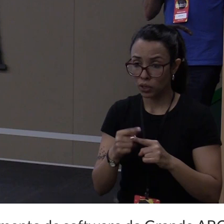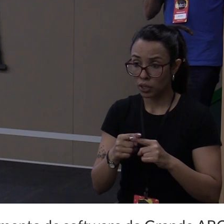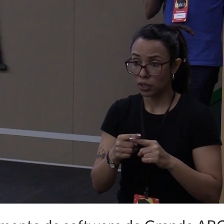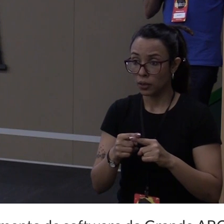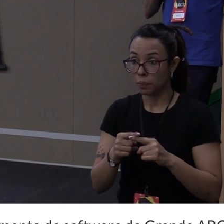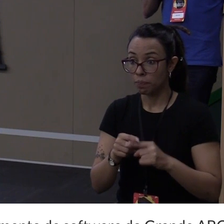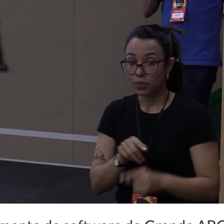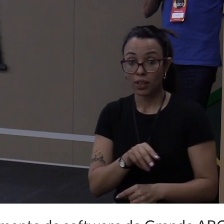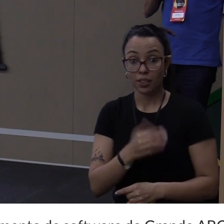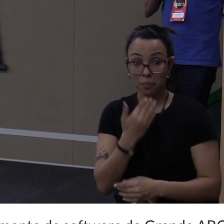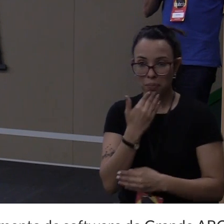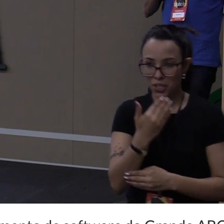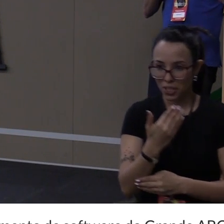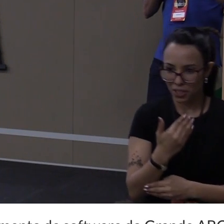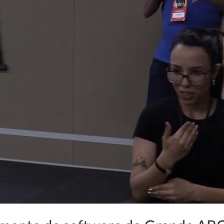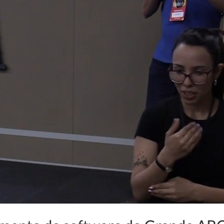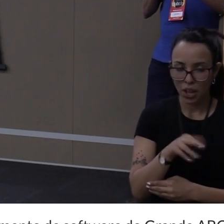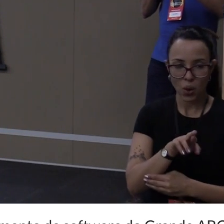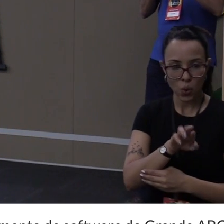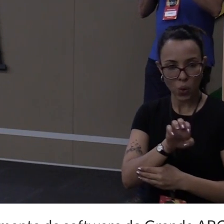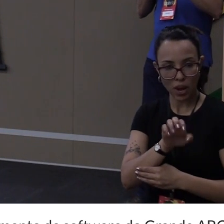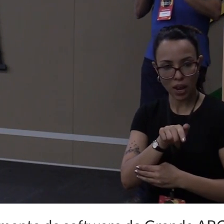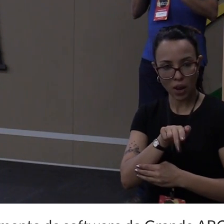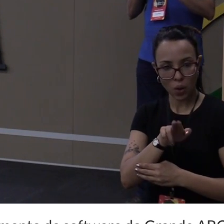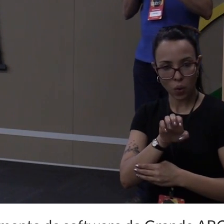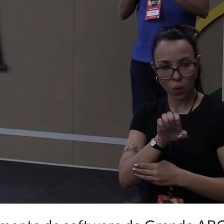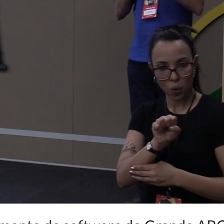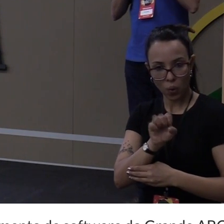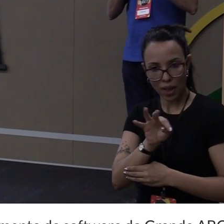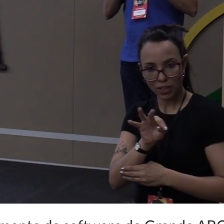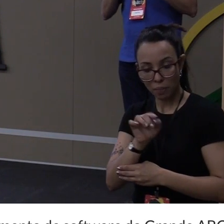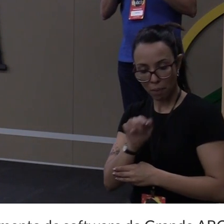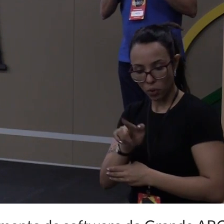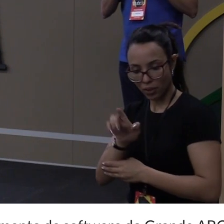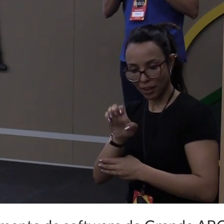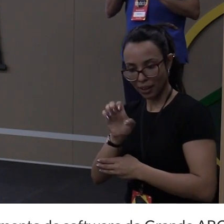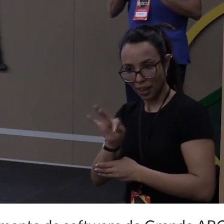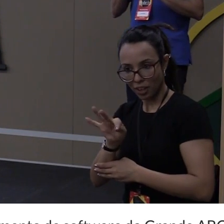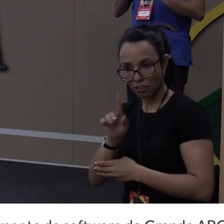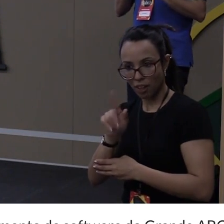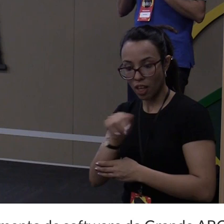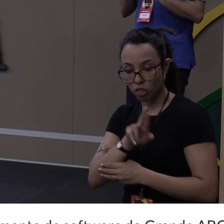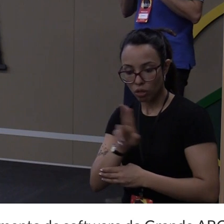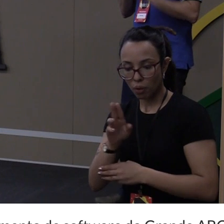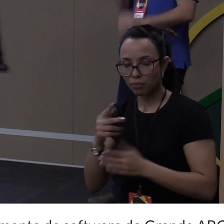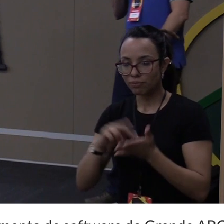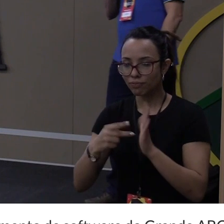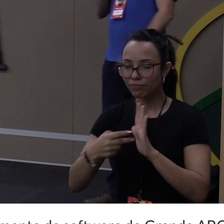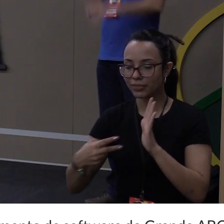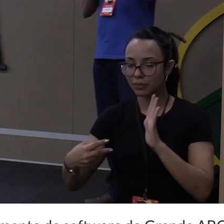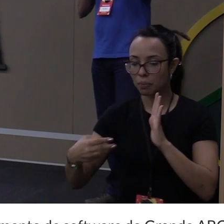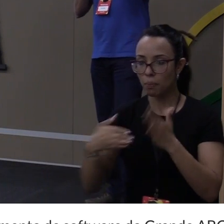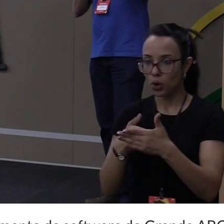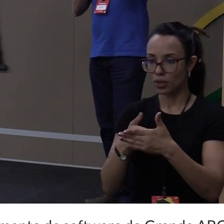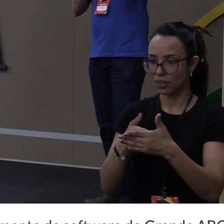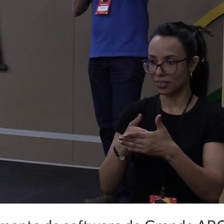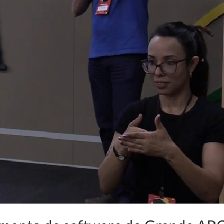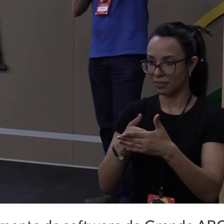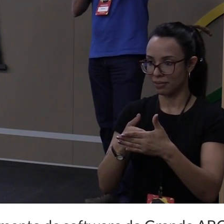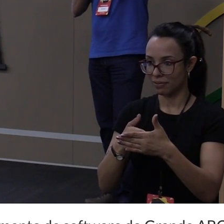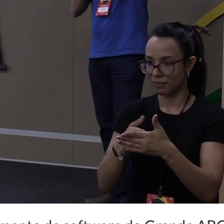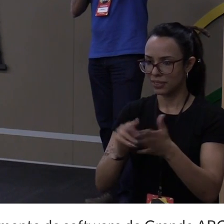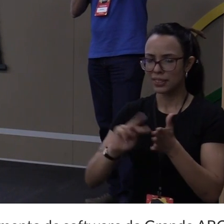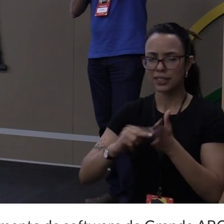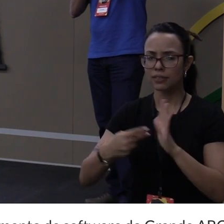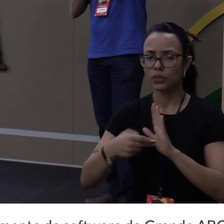O request, esse request.get, era uma chamada bloqueante. O que isso quer dizer? Eu